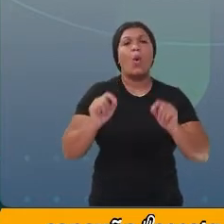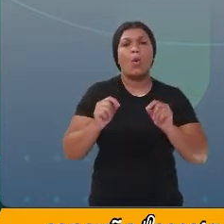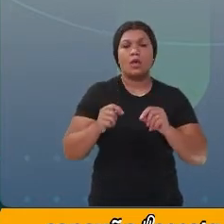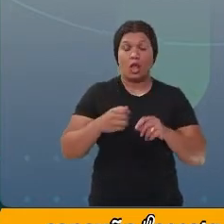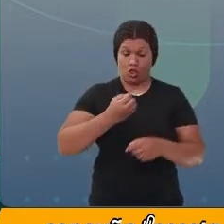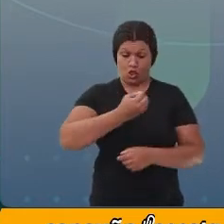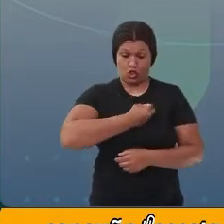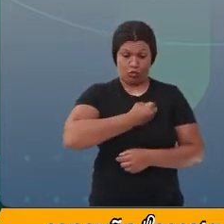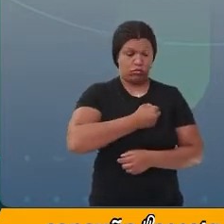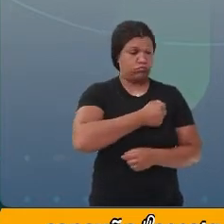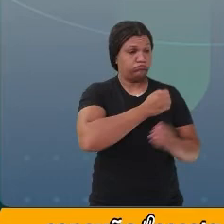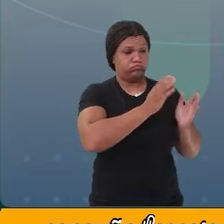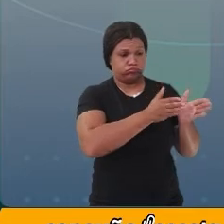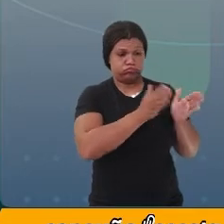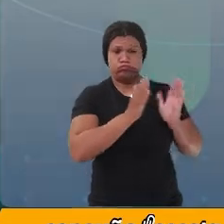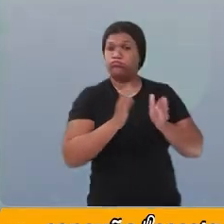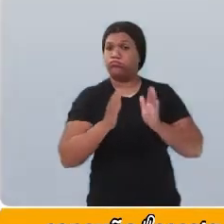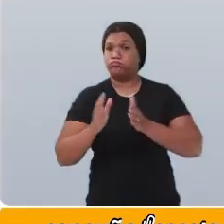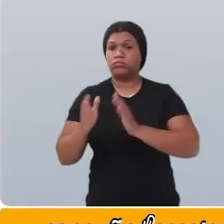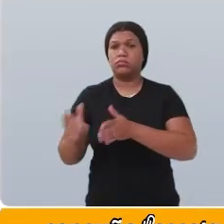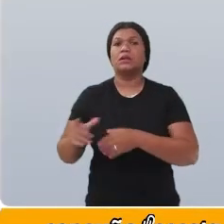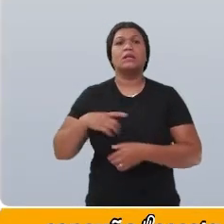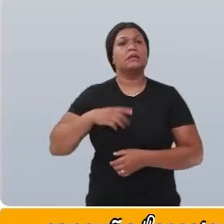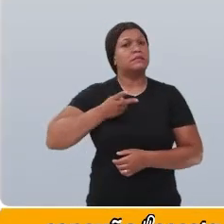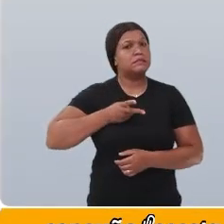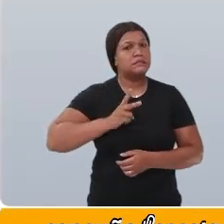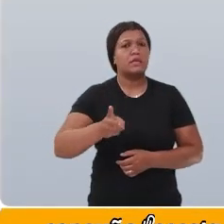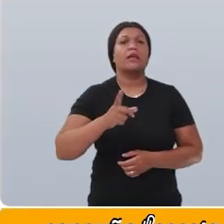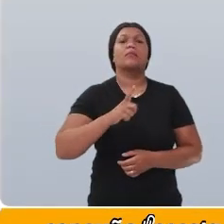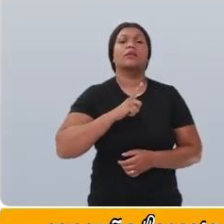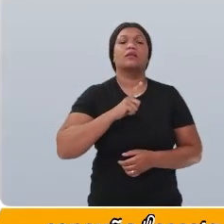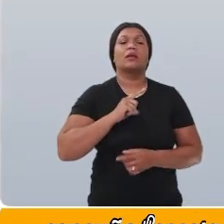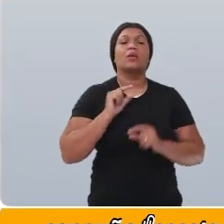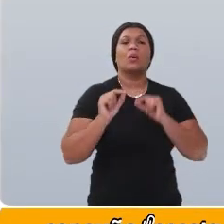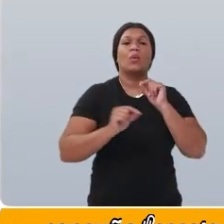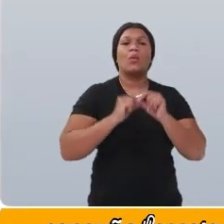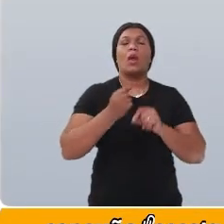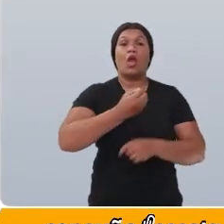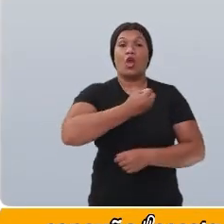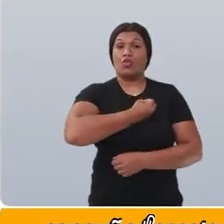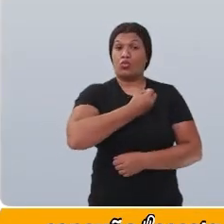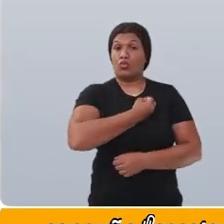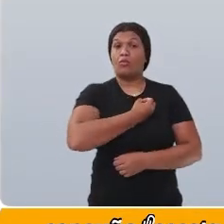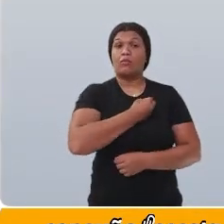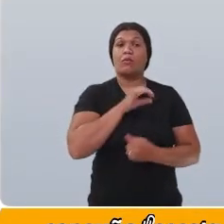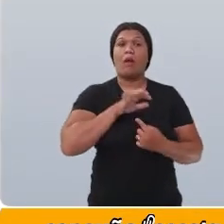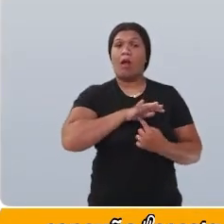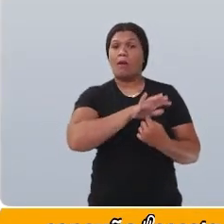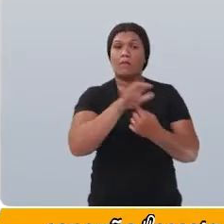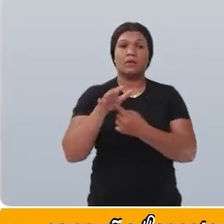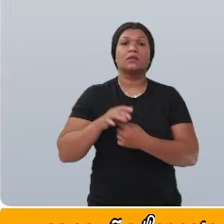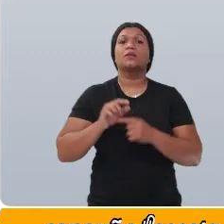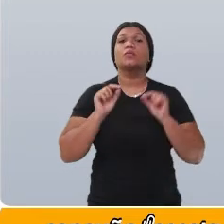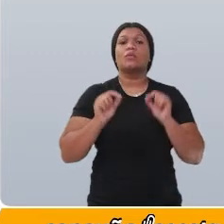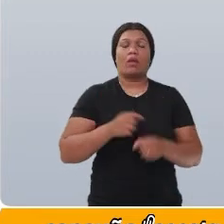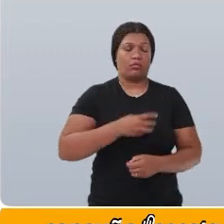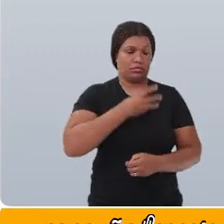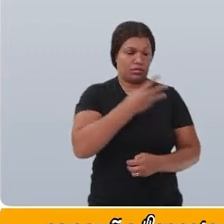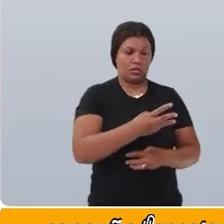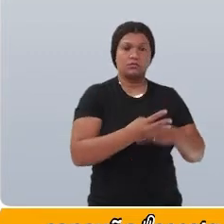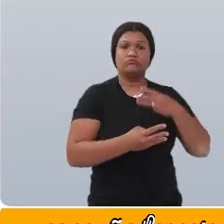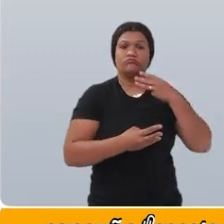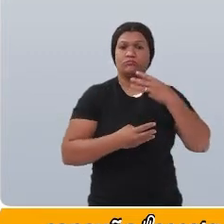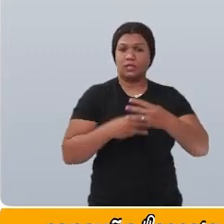sequência apresentada está seguindo os números apresentando-os de 3